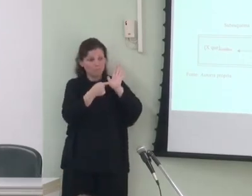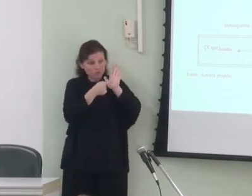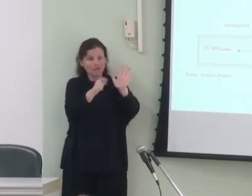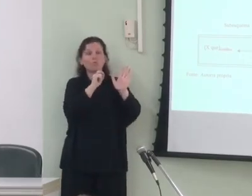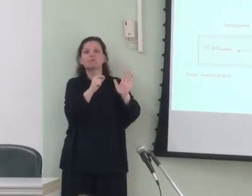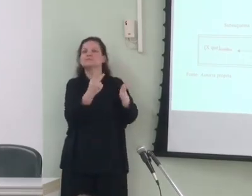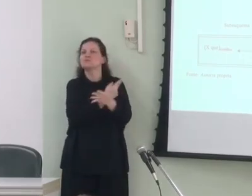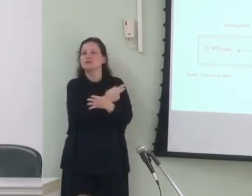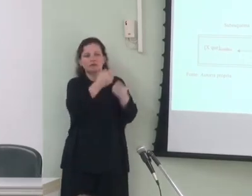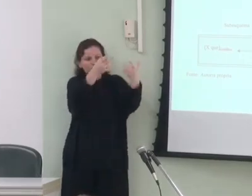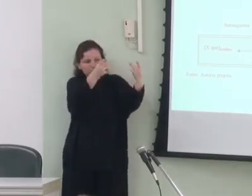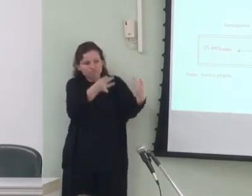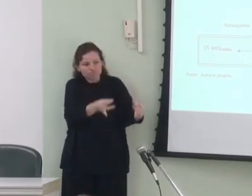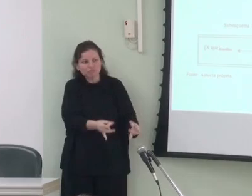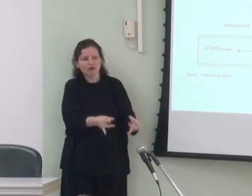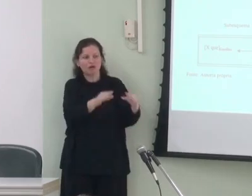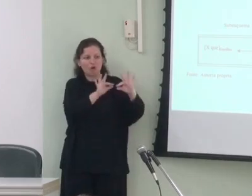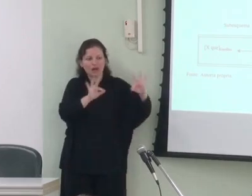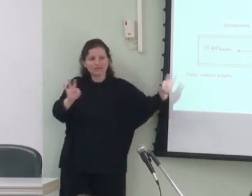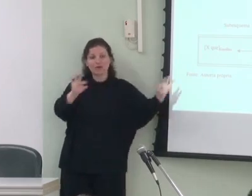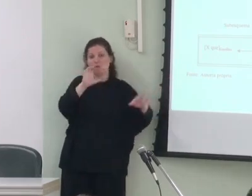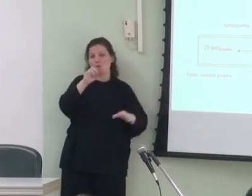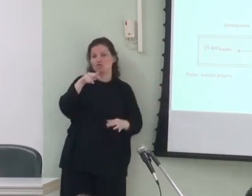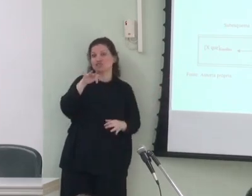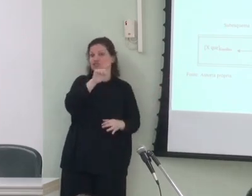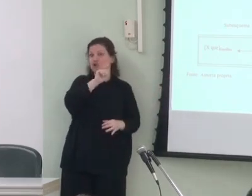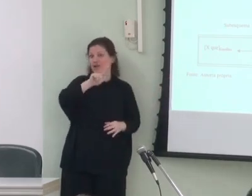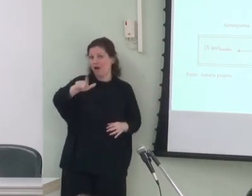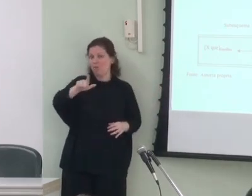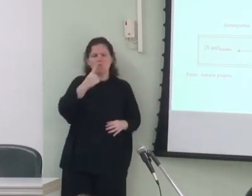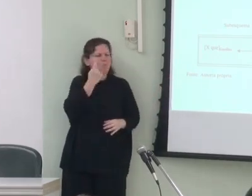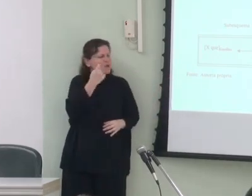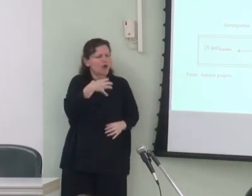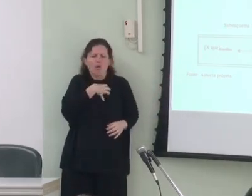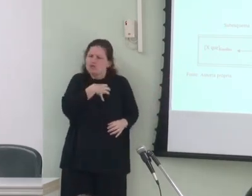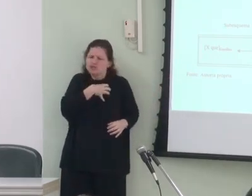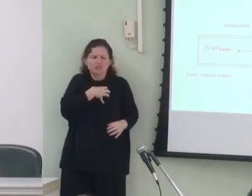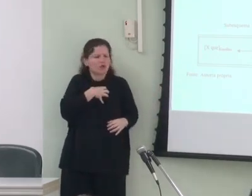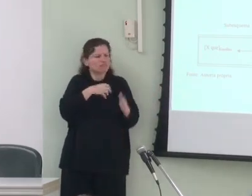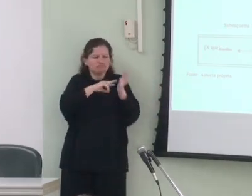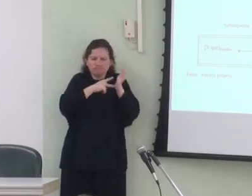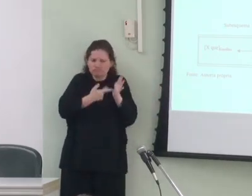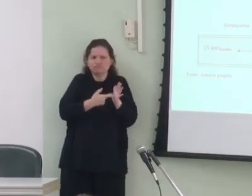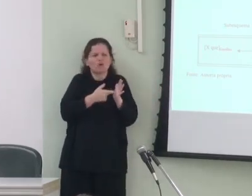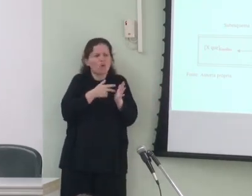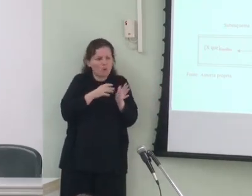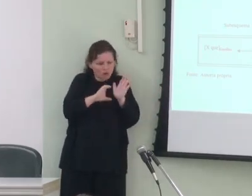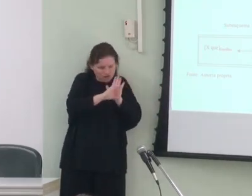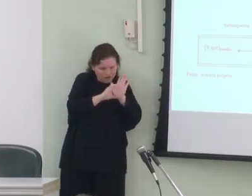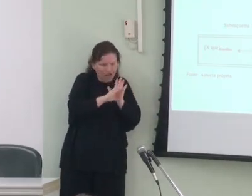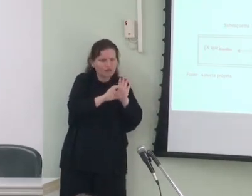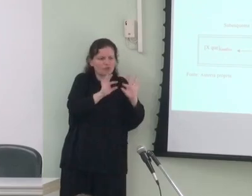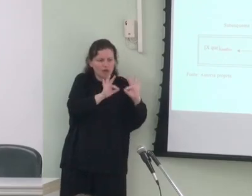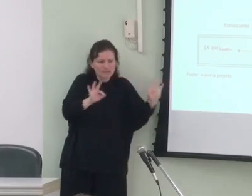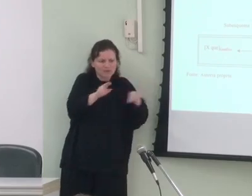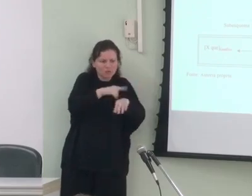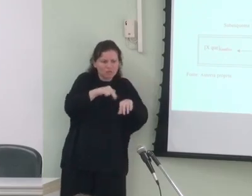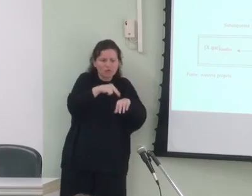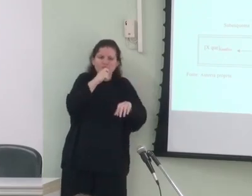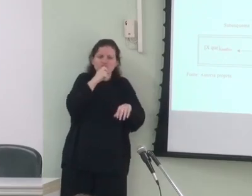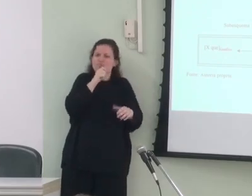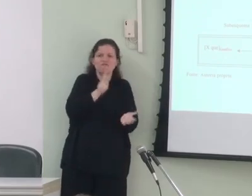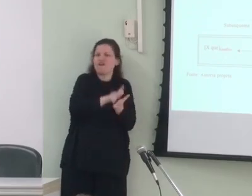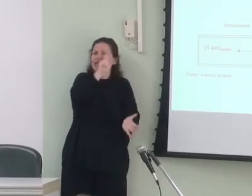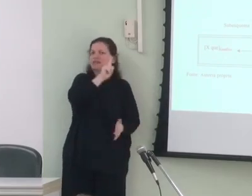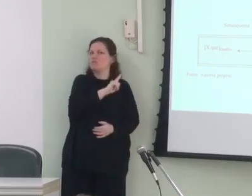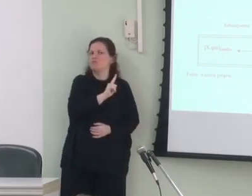a situação descrita na oração condicional como única condição em que os sentidos codificados na oração núcleo não se validam